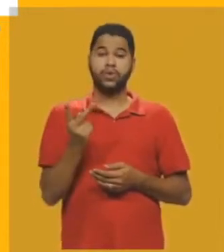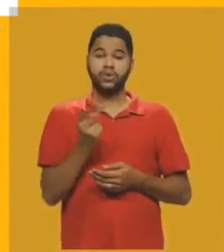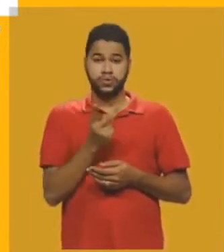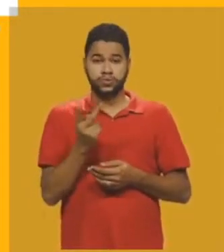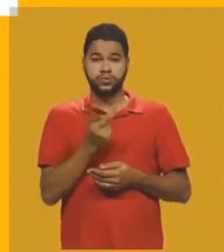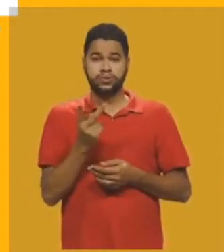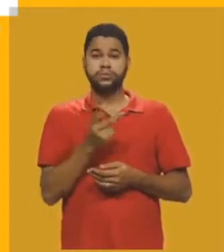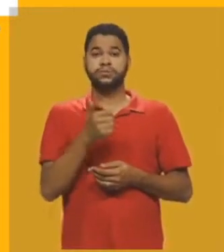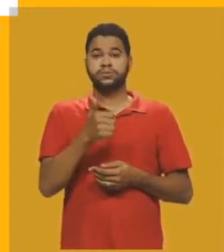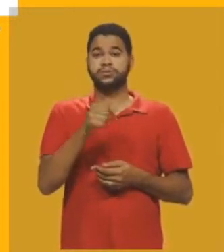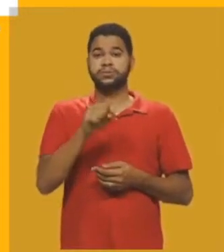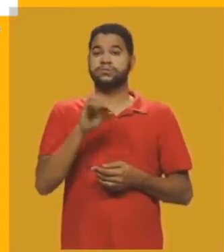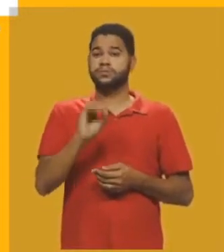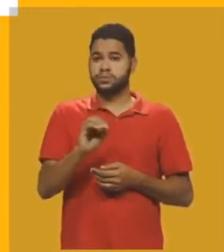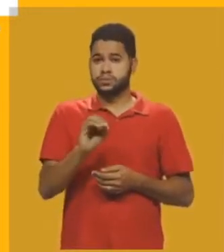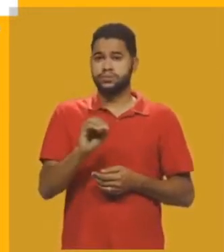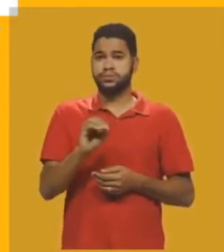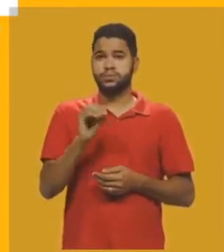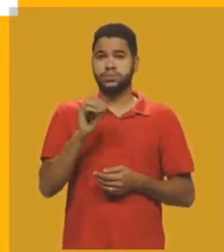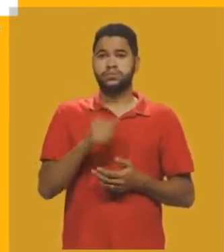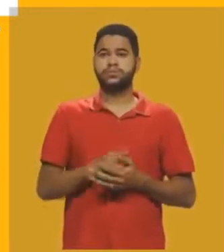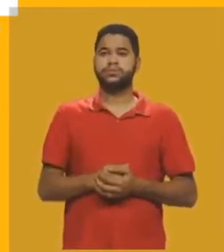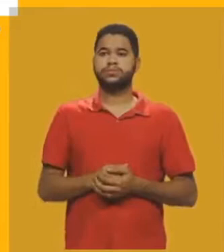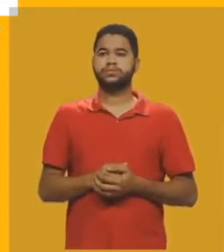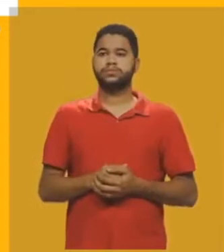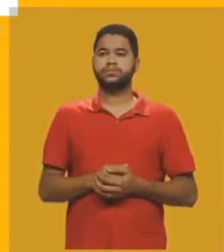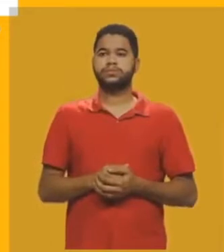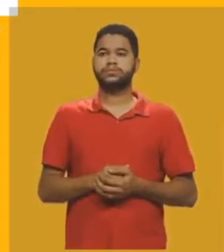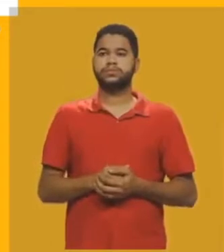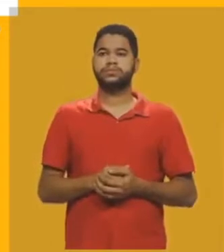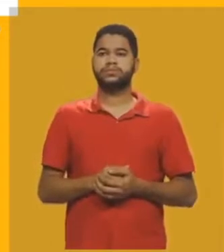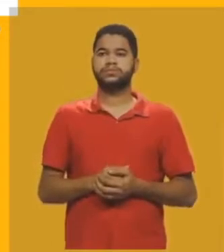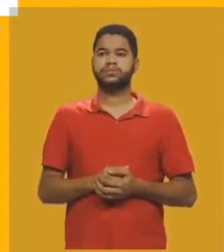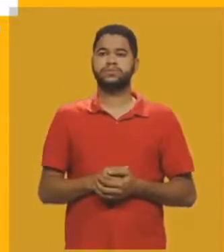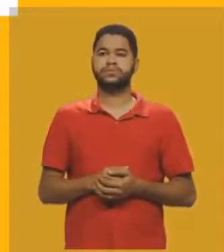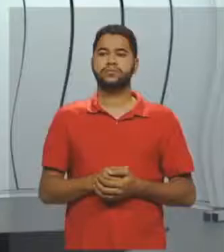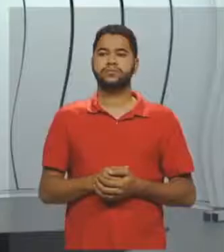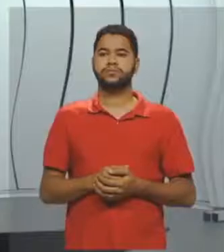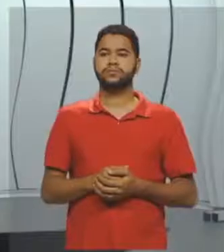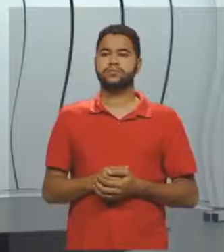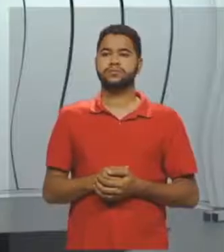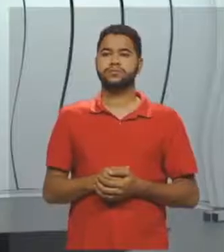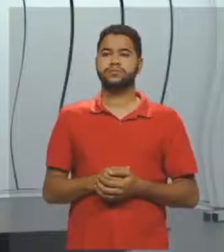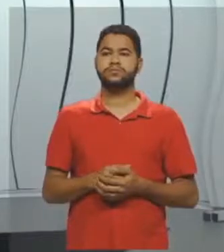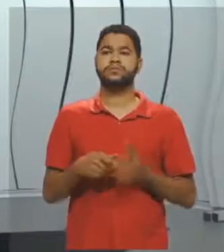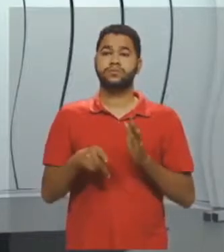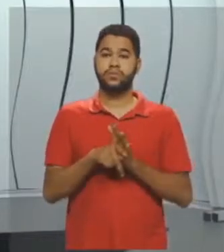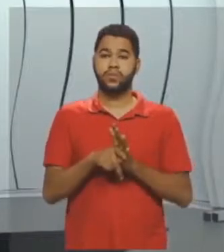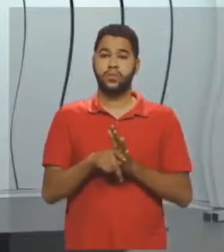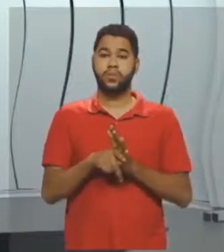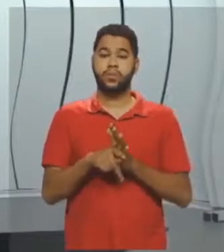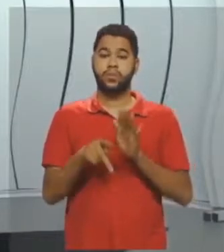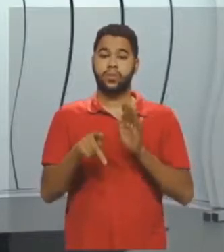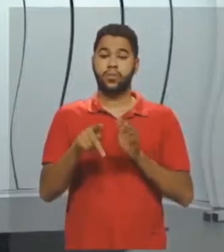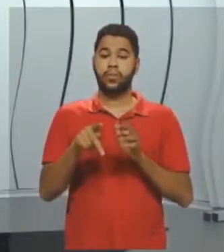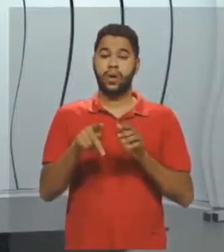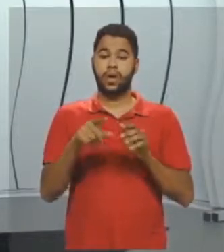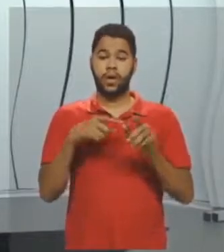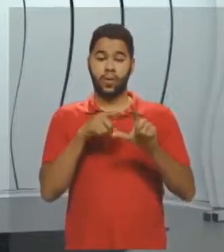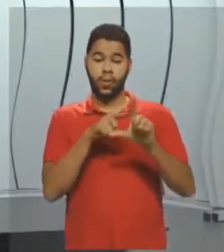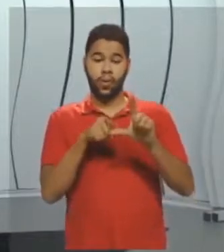medem 180 graus, olha. Vai ser uma medida, né? De um ângulo raso,